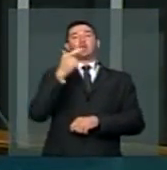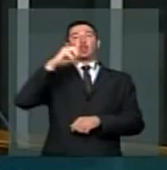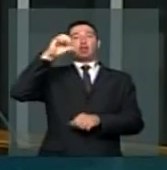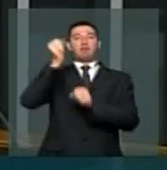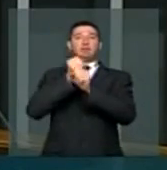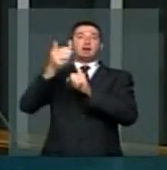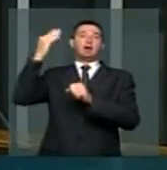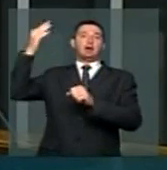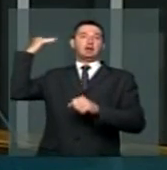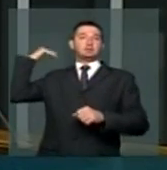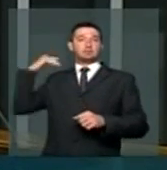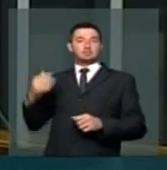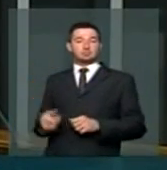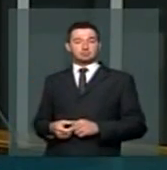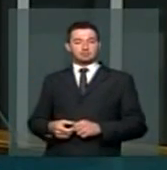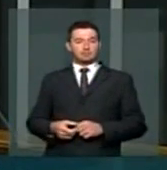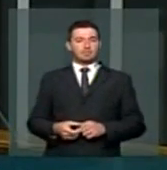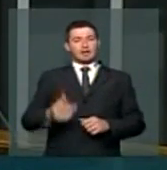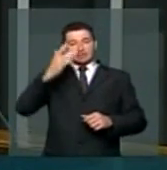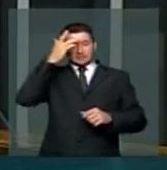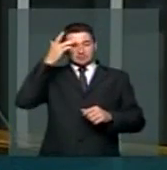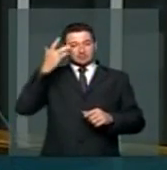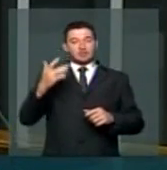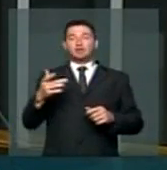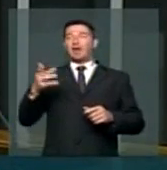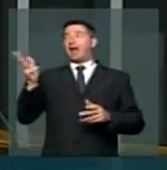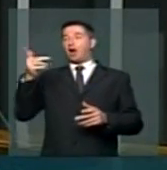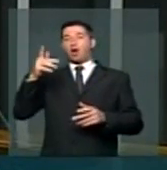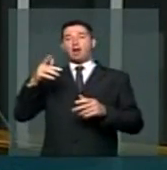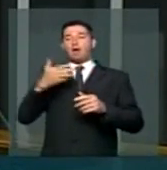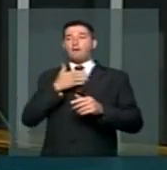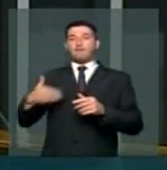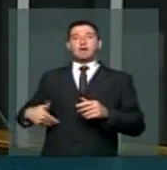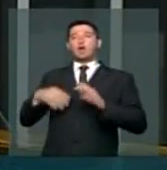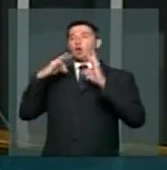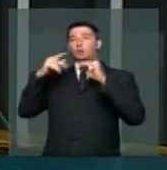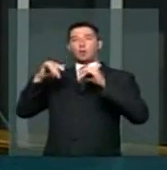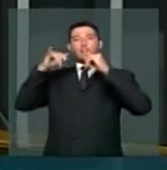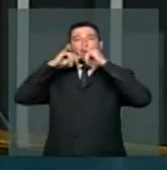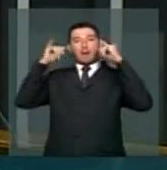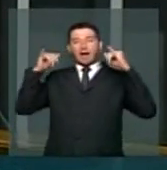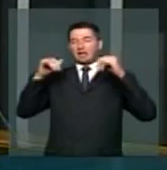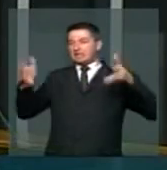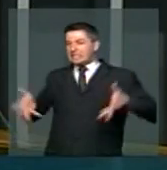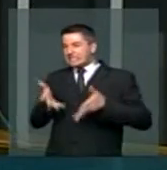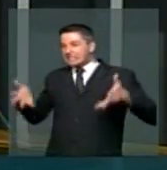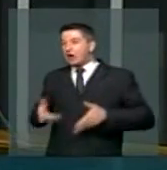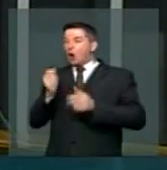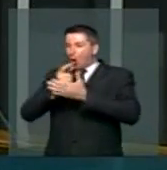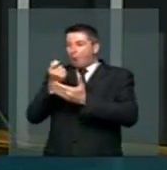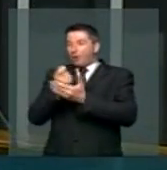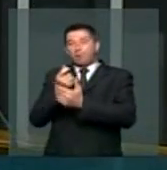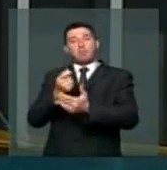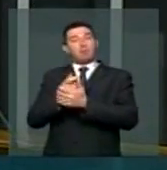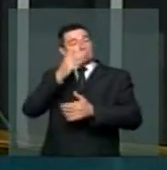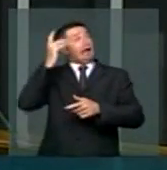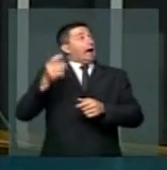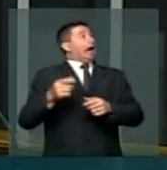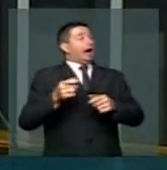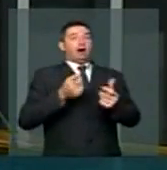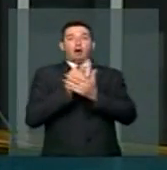incentivados pelo apelo ao consumo, têm comprometido a sua saúde financeira ou se